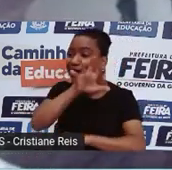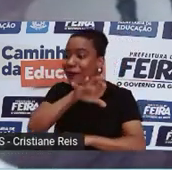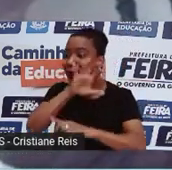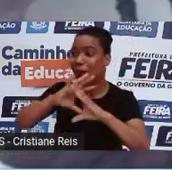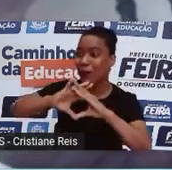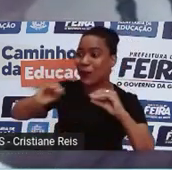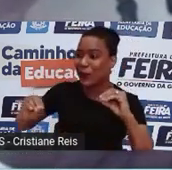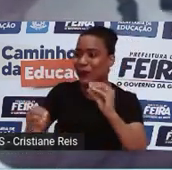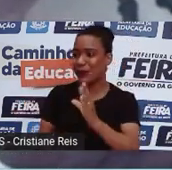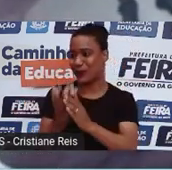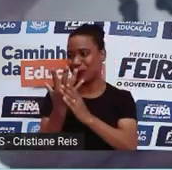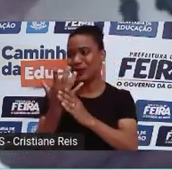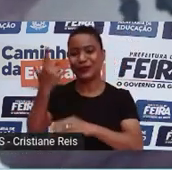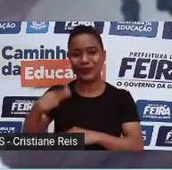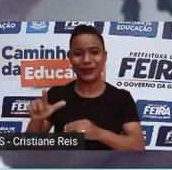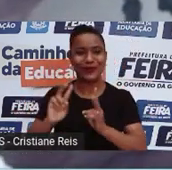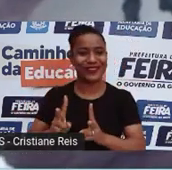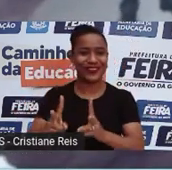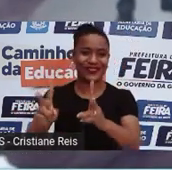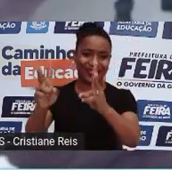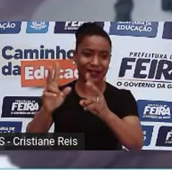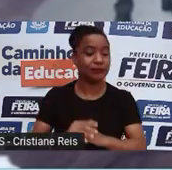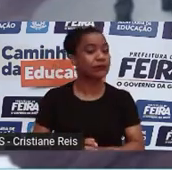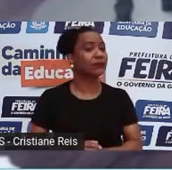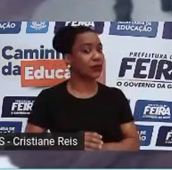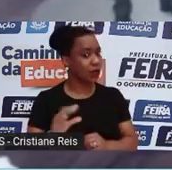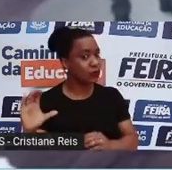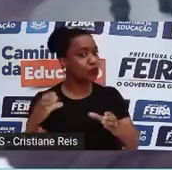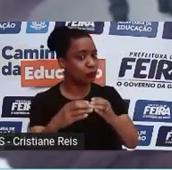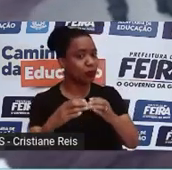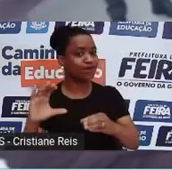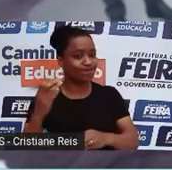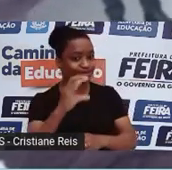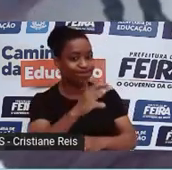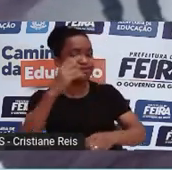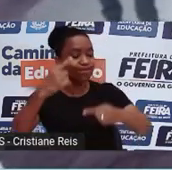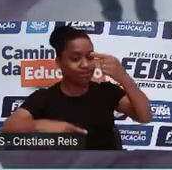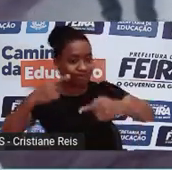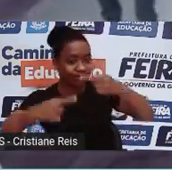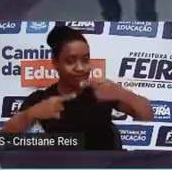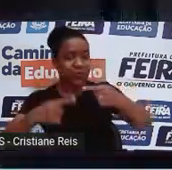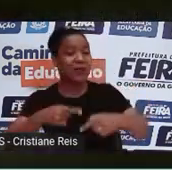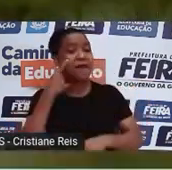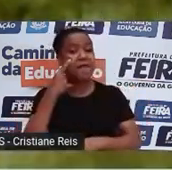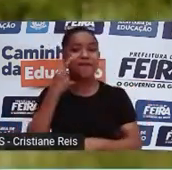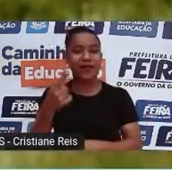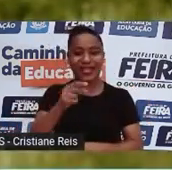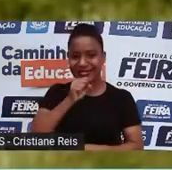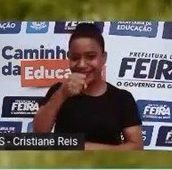científica entre empolgação e questionamentos. Veja na reportagem da Sônia Bride do Paulo Zero.